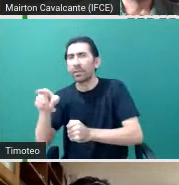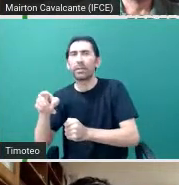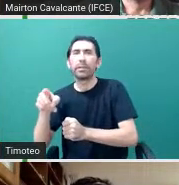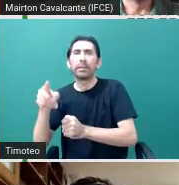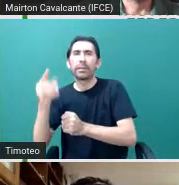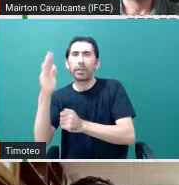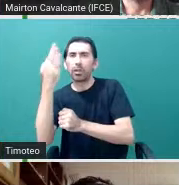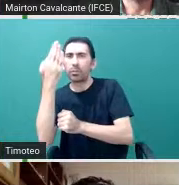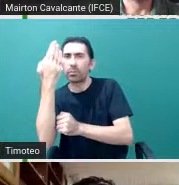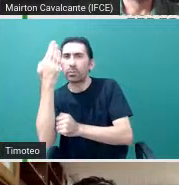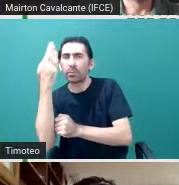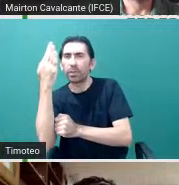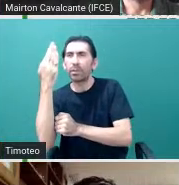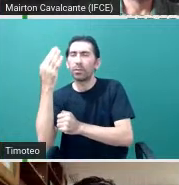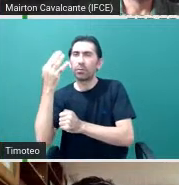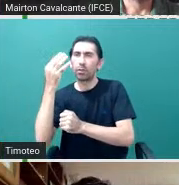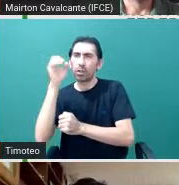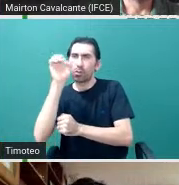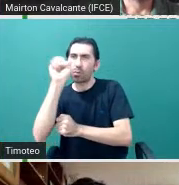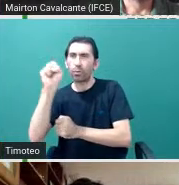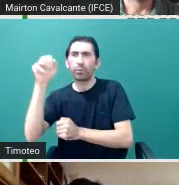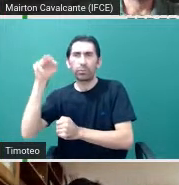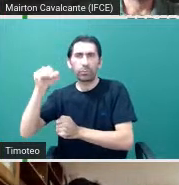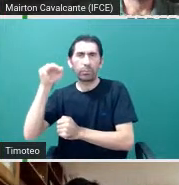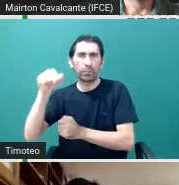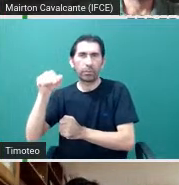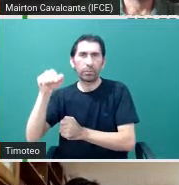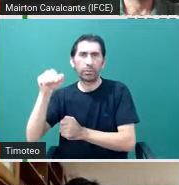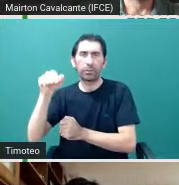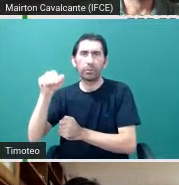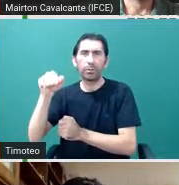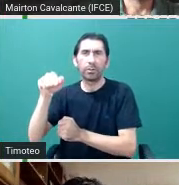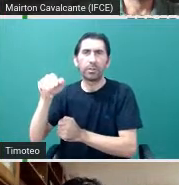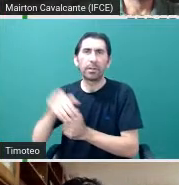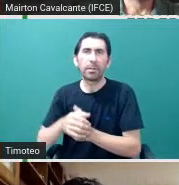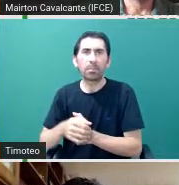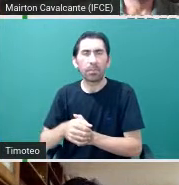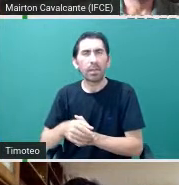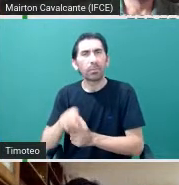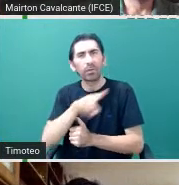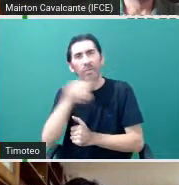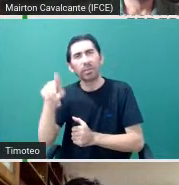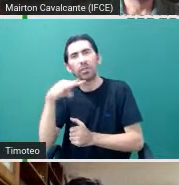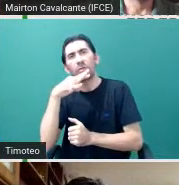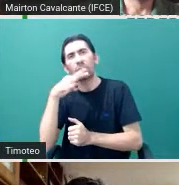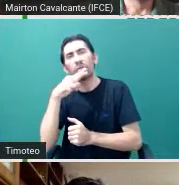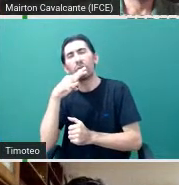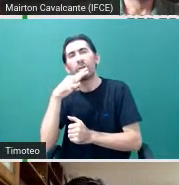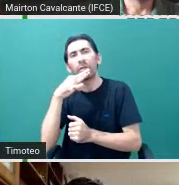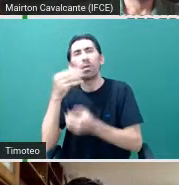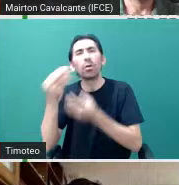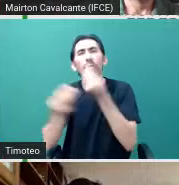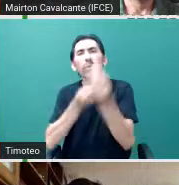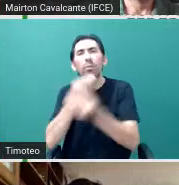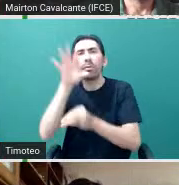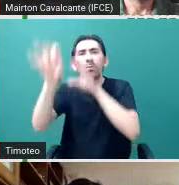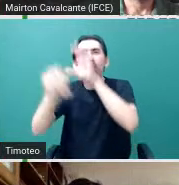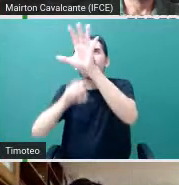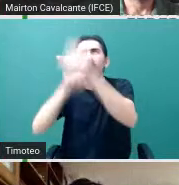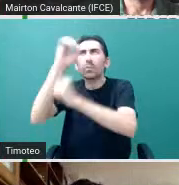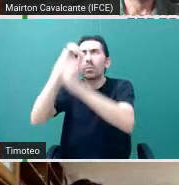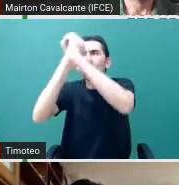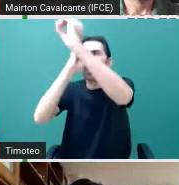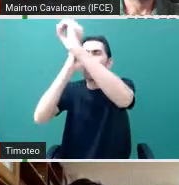Então, aqui está a foto dos espelhos, desses telescópios, para vocês terem uma ideia do que é que coleta a luz desses